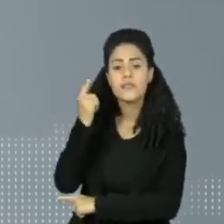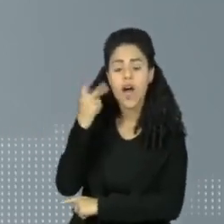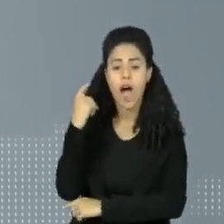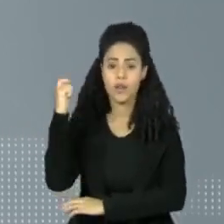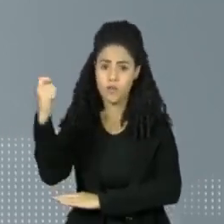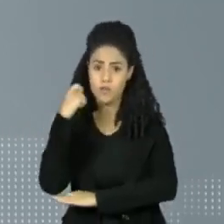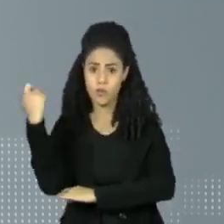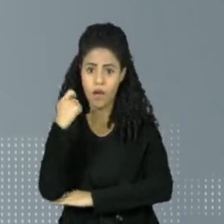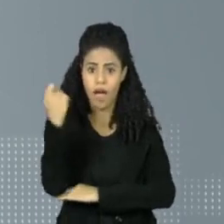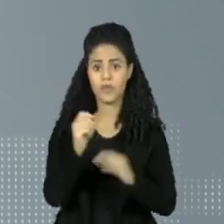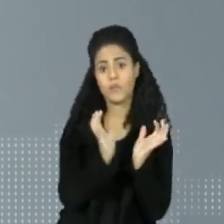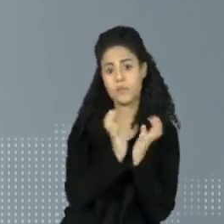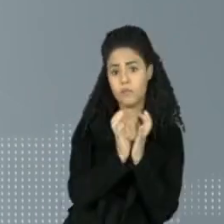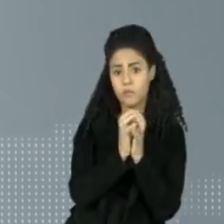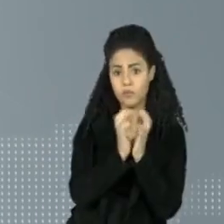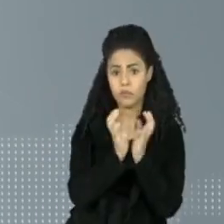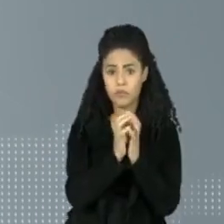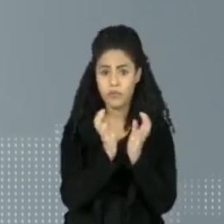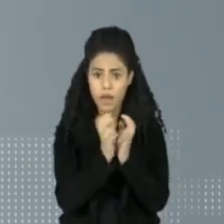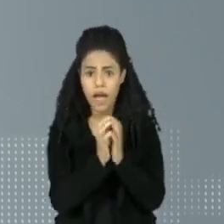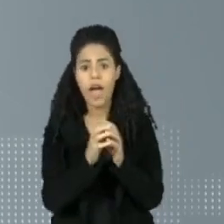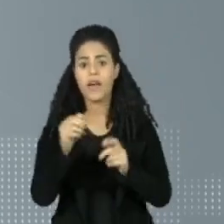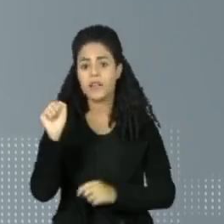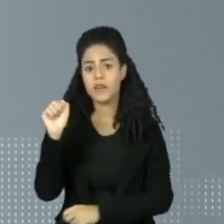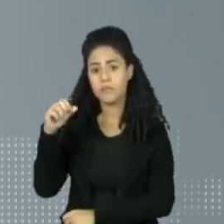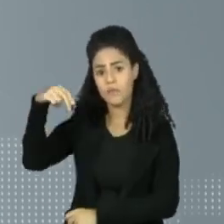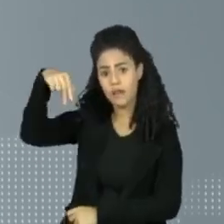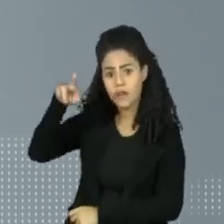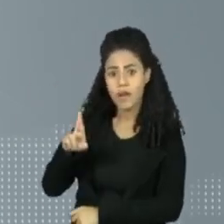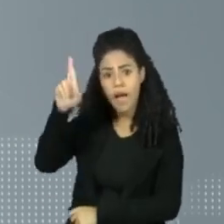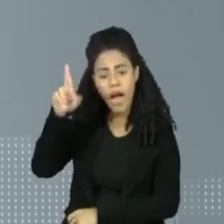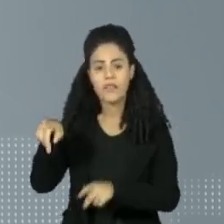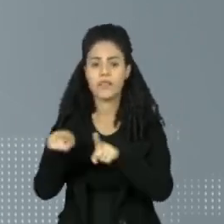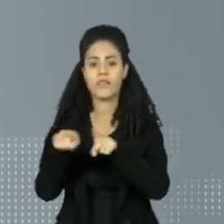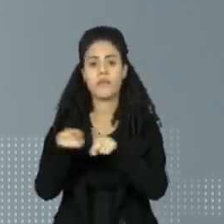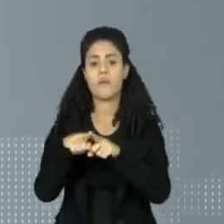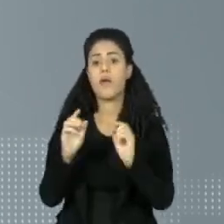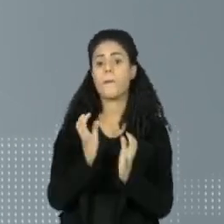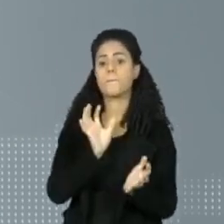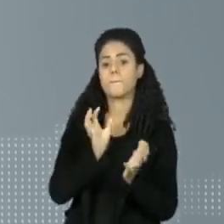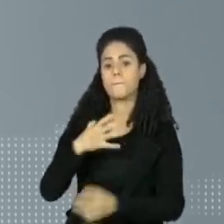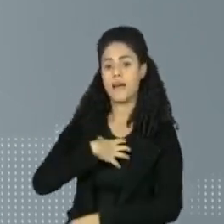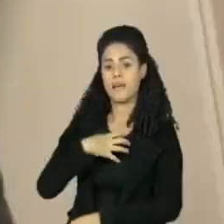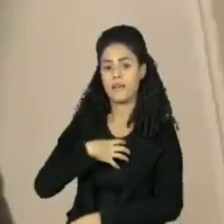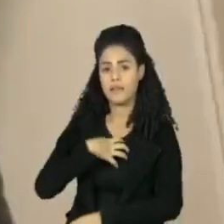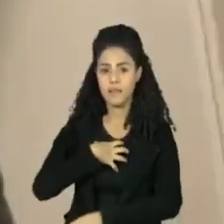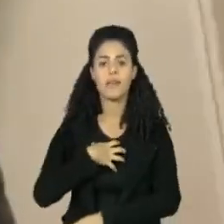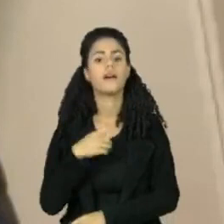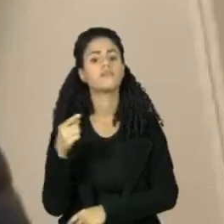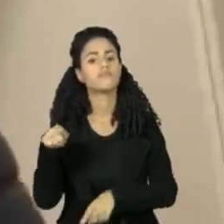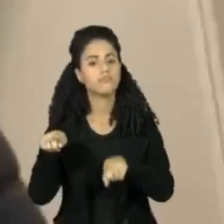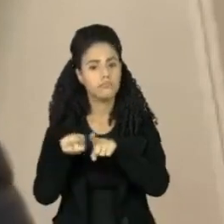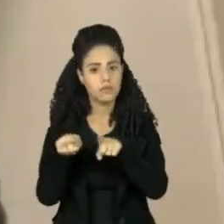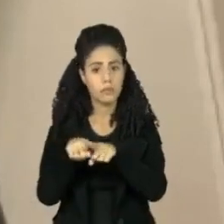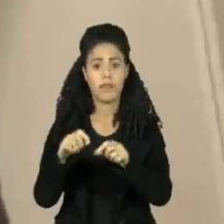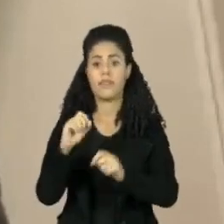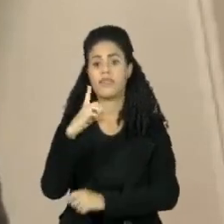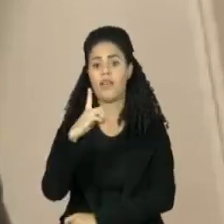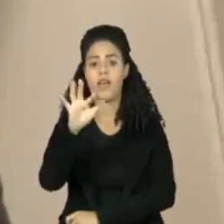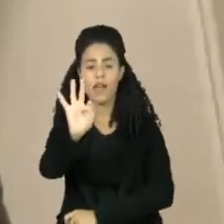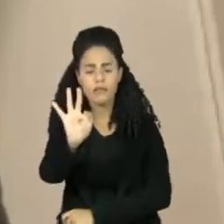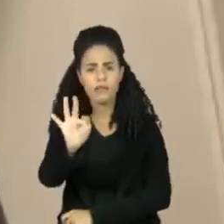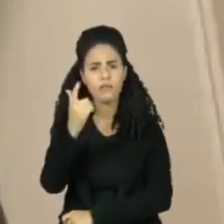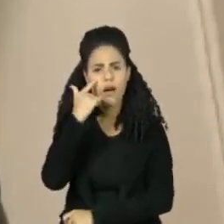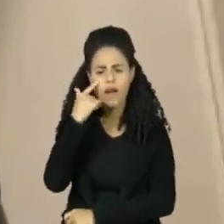do Sul, Pernambuco, Rio Grande do Norte, Bahia e o Distrito Federal. Nas últimas semanas, gente, nos centros de